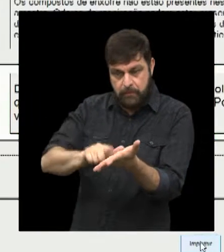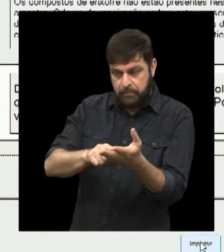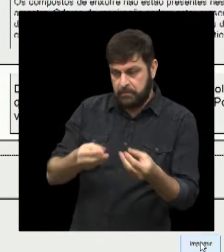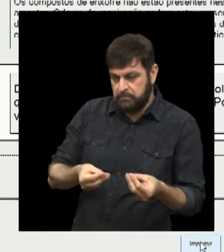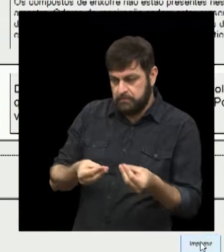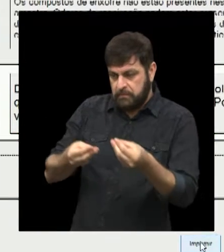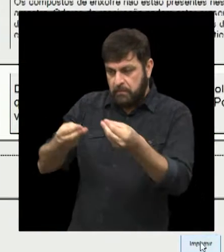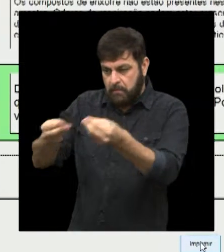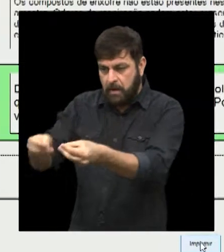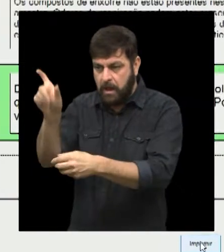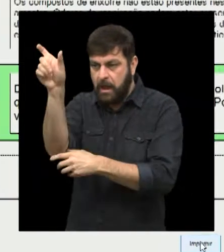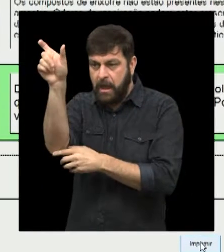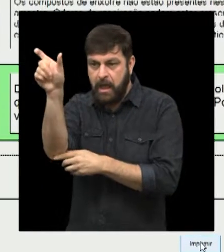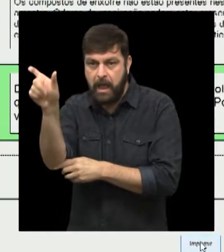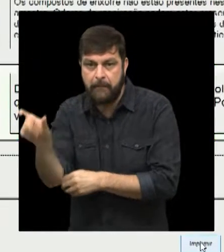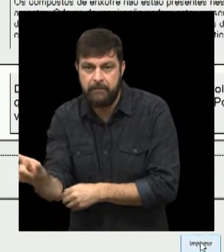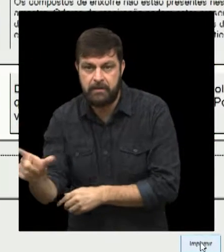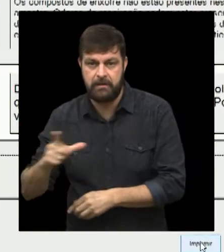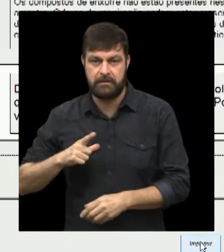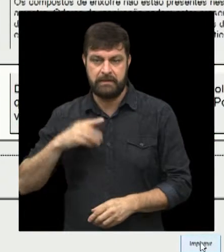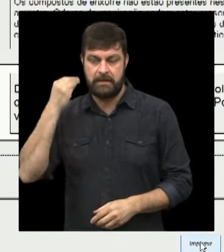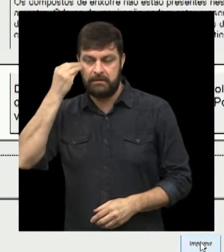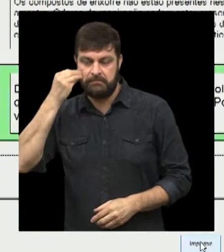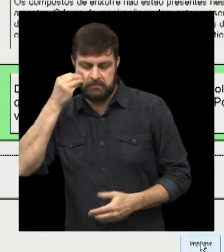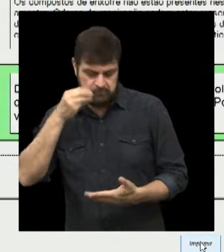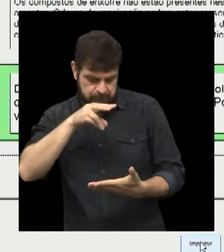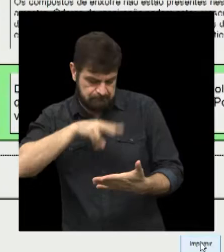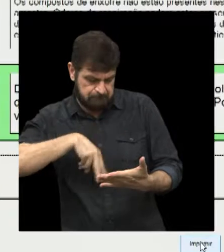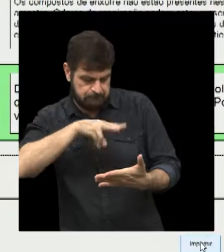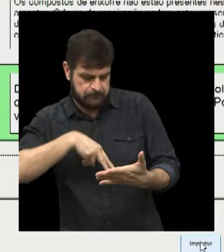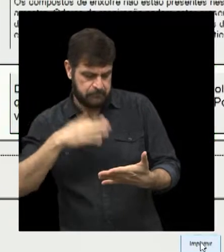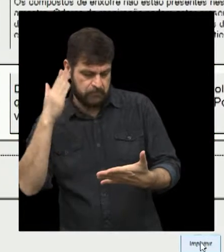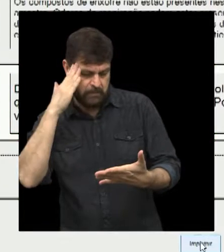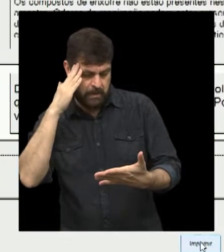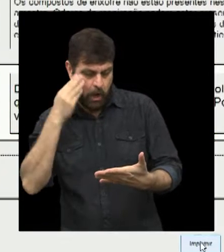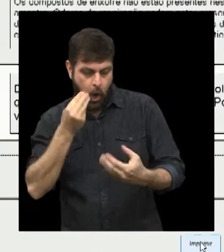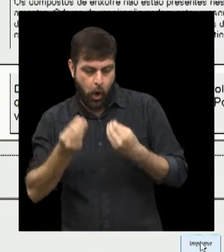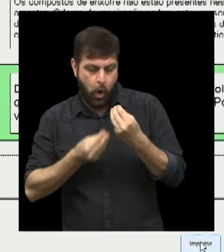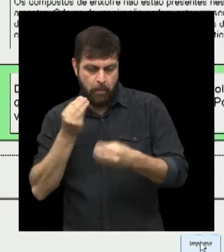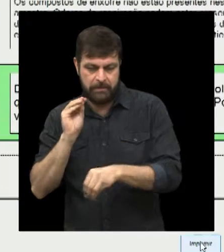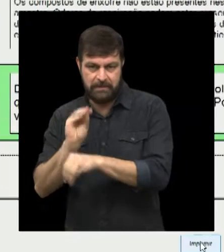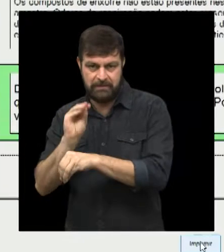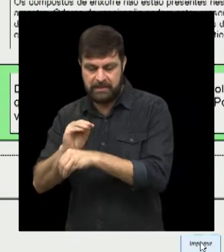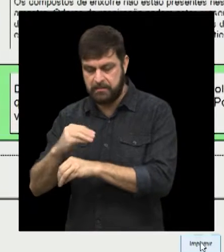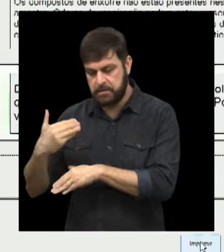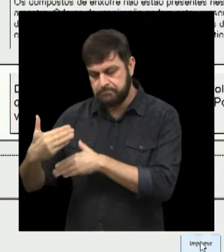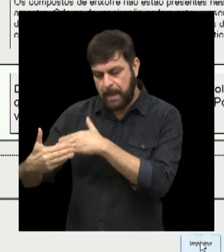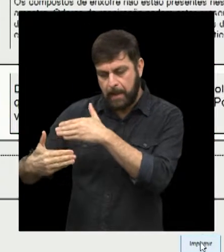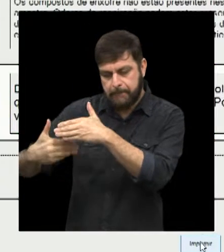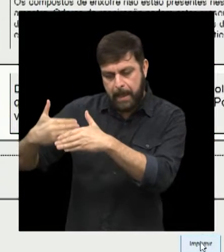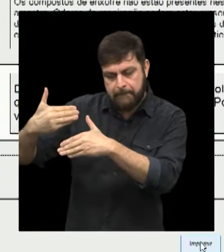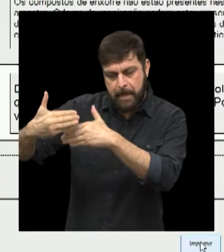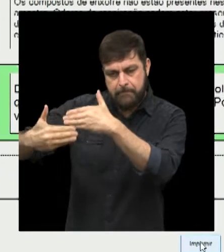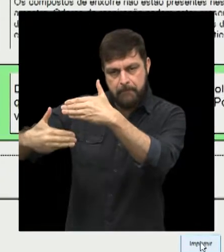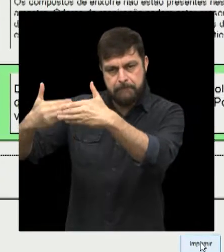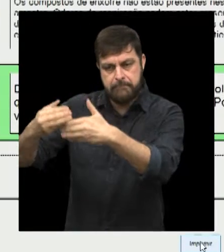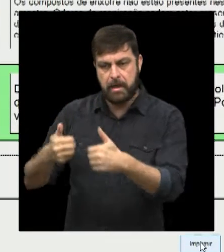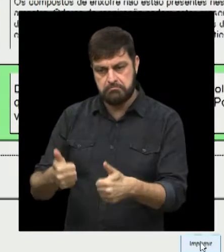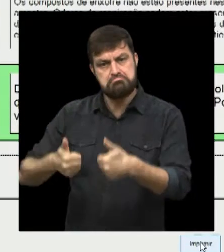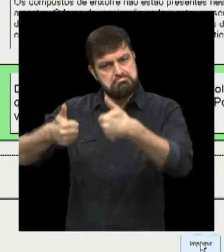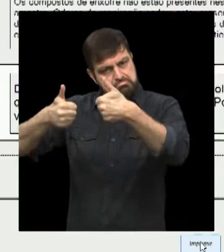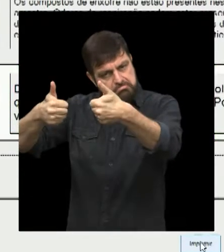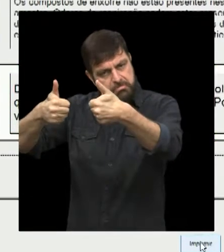interessante, porque daí o paciente leva uma amostra de toda, uma impressão, né, de todas as consultas que ele